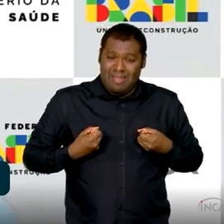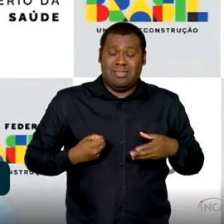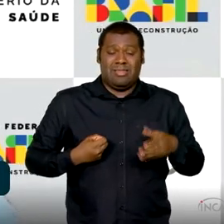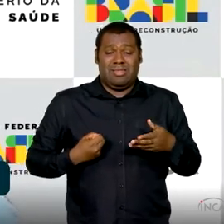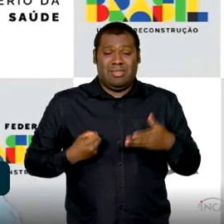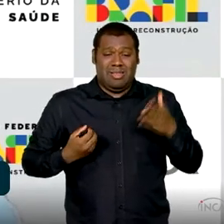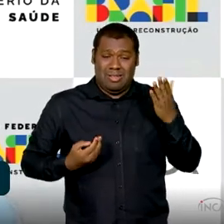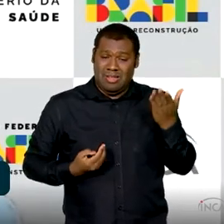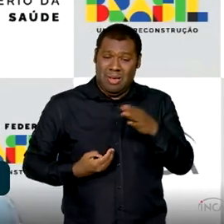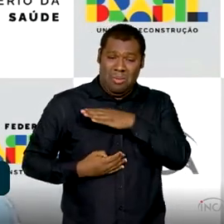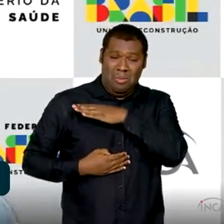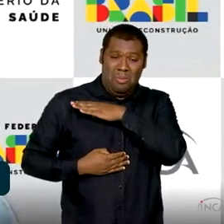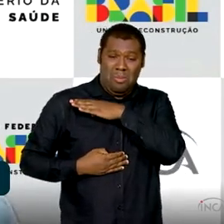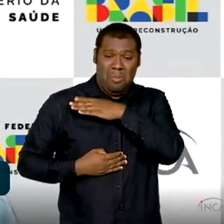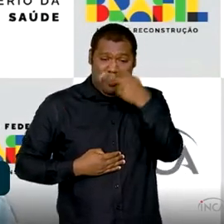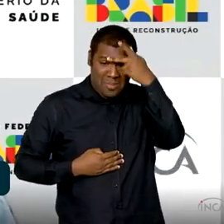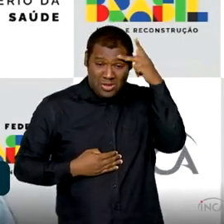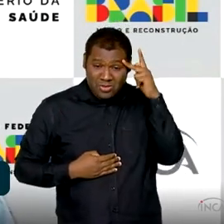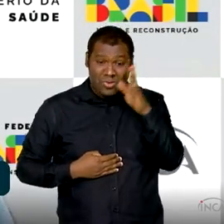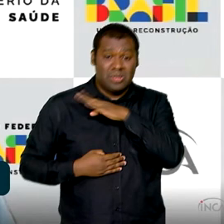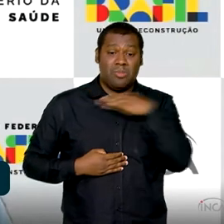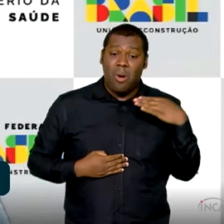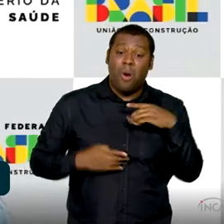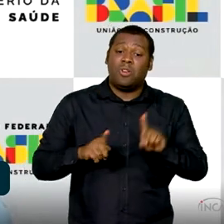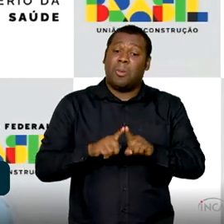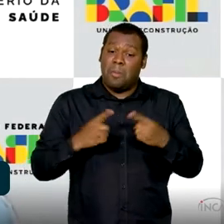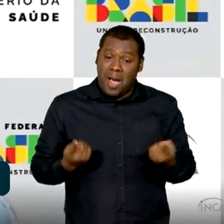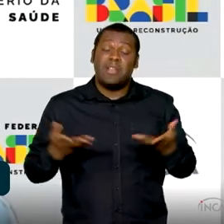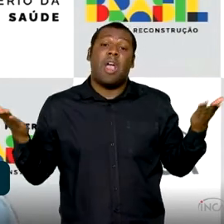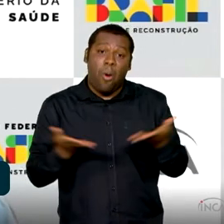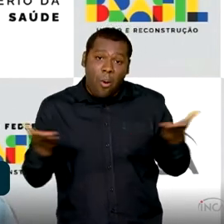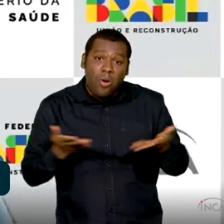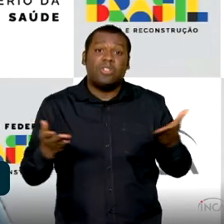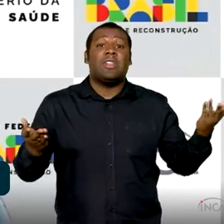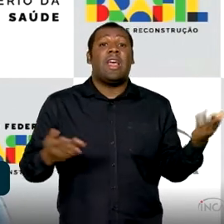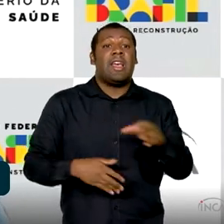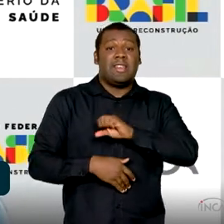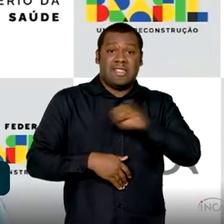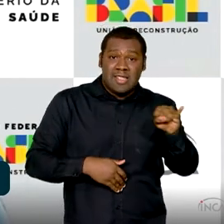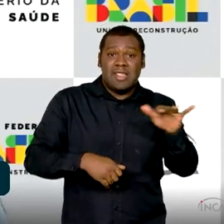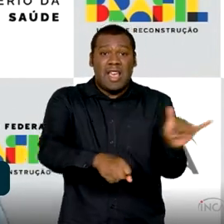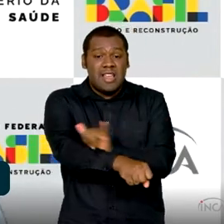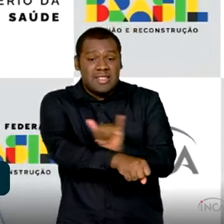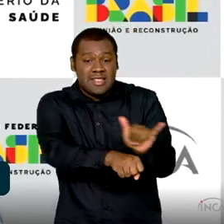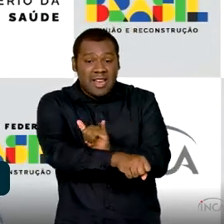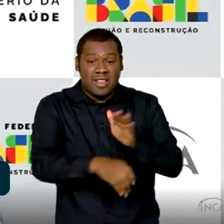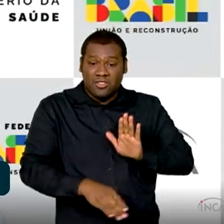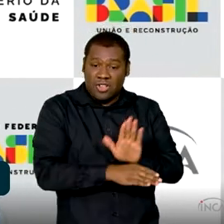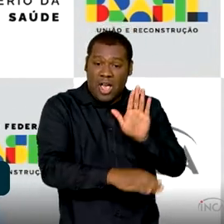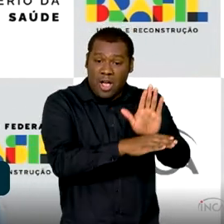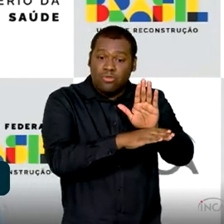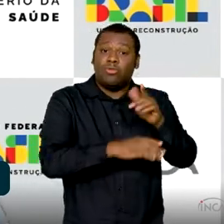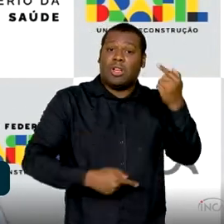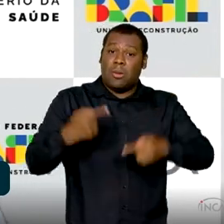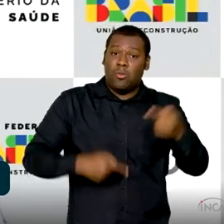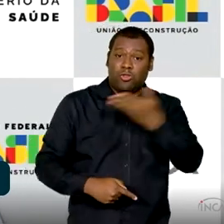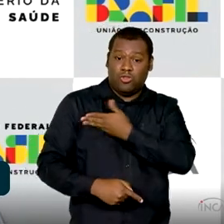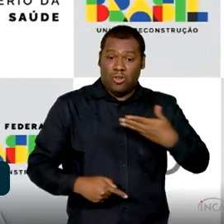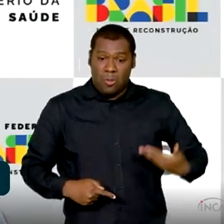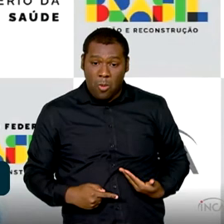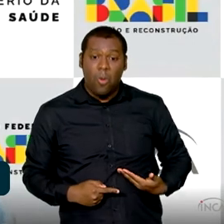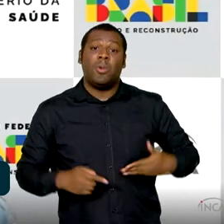ela pode se tornar um símbolo de cura, de prevenção e de cura, se a gente consegue hoje produzir políticas que